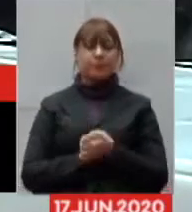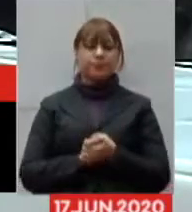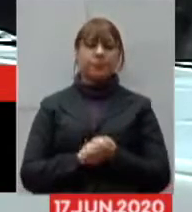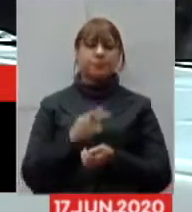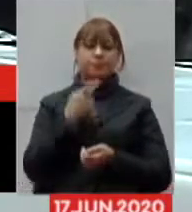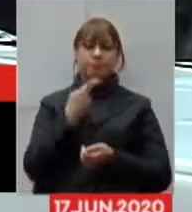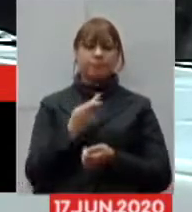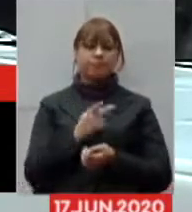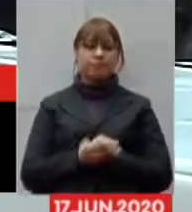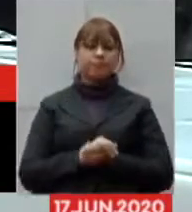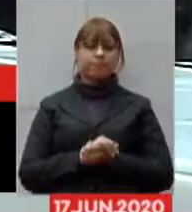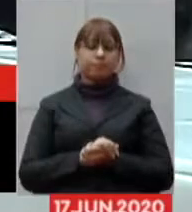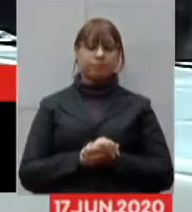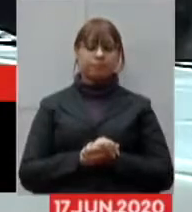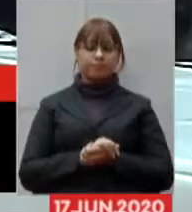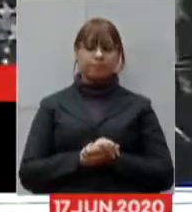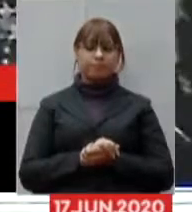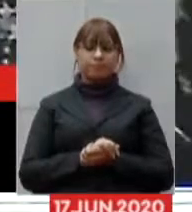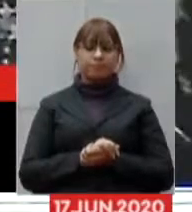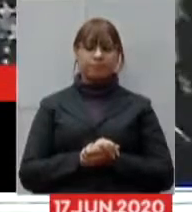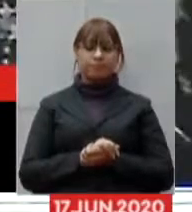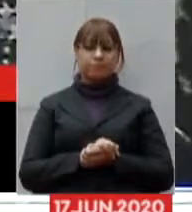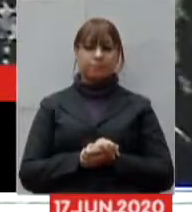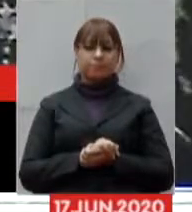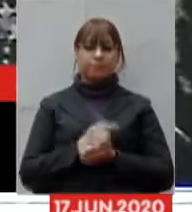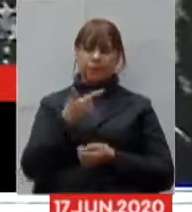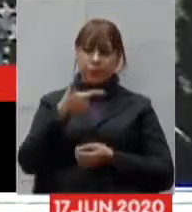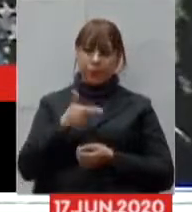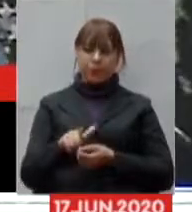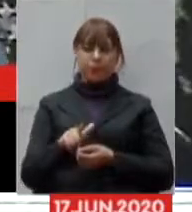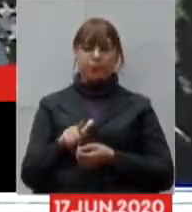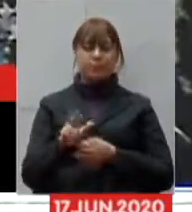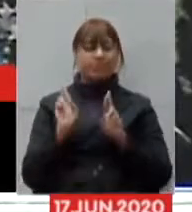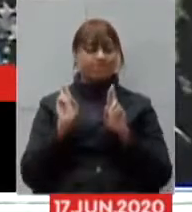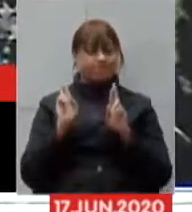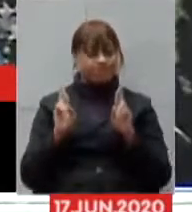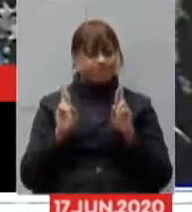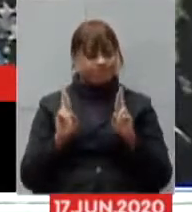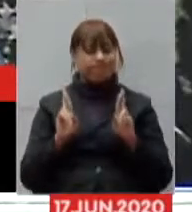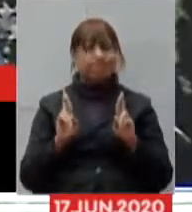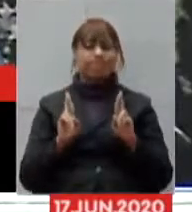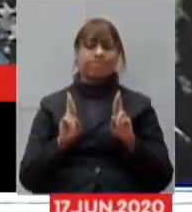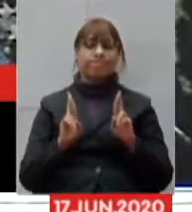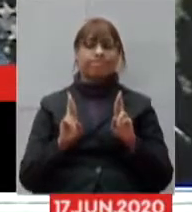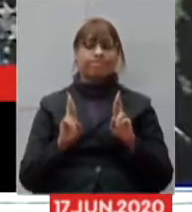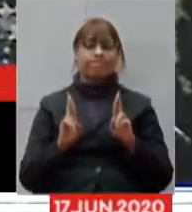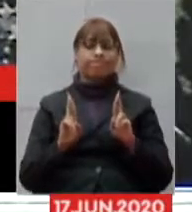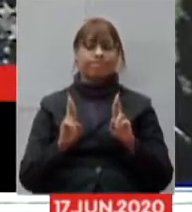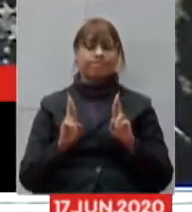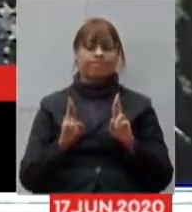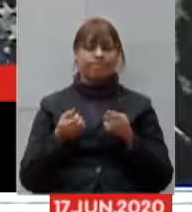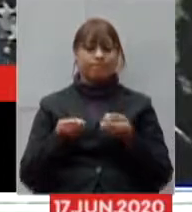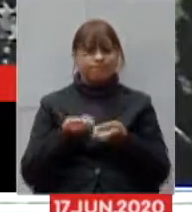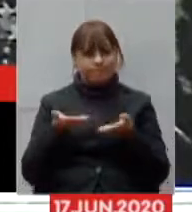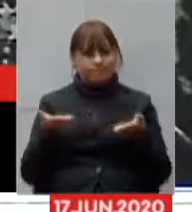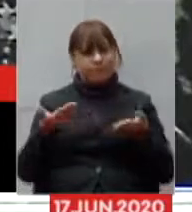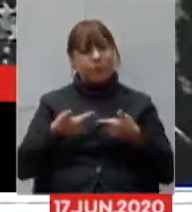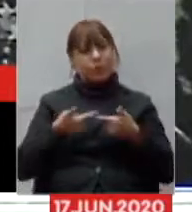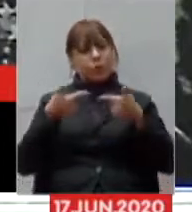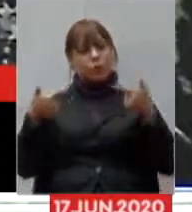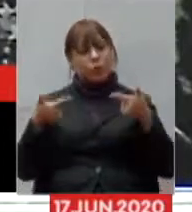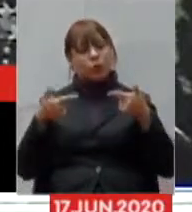a falar e mais uma vez desejar muita sorte e saúde